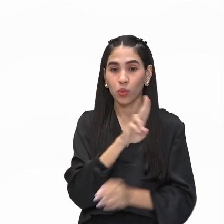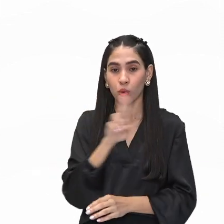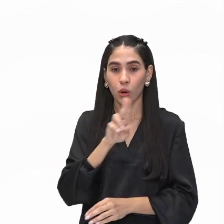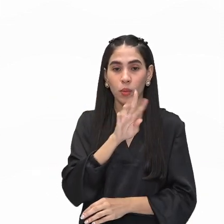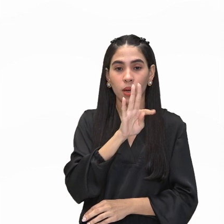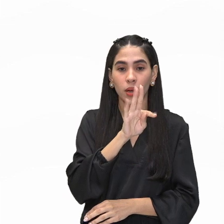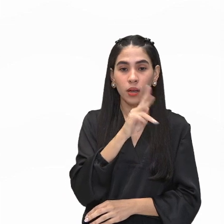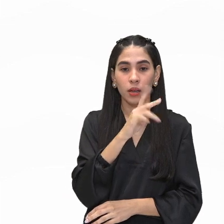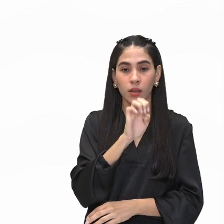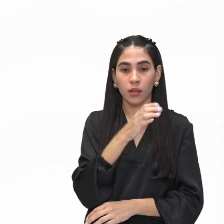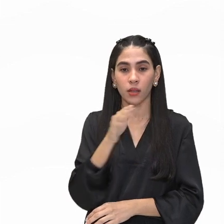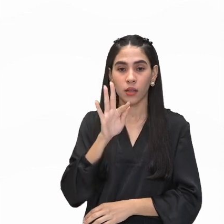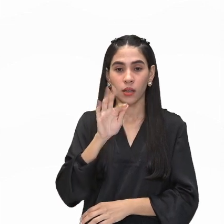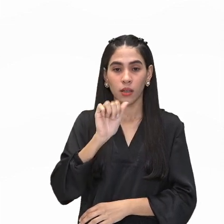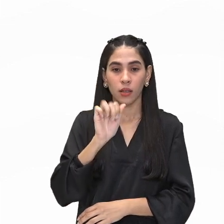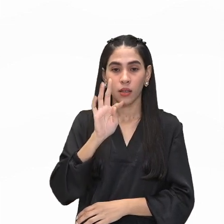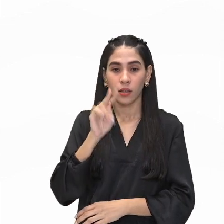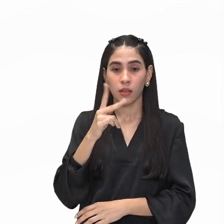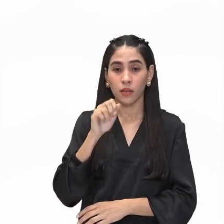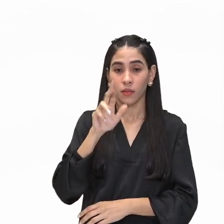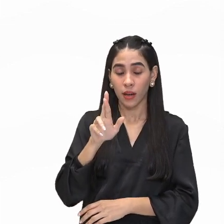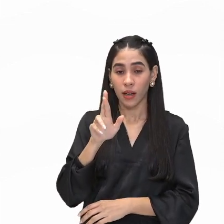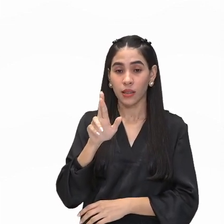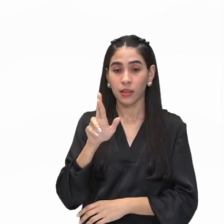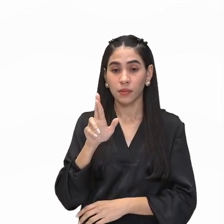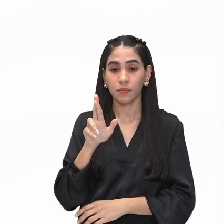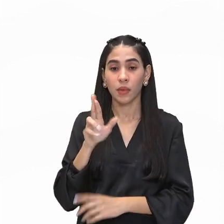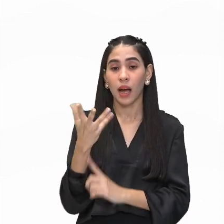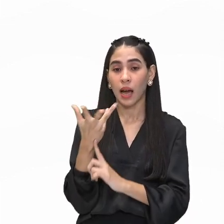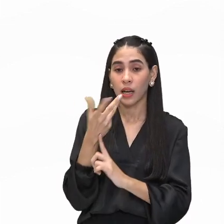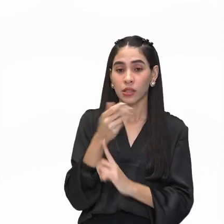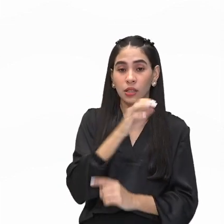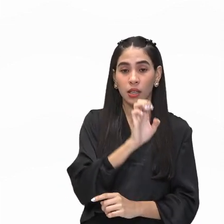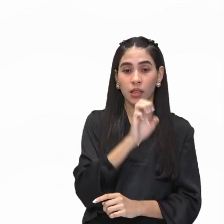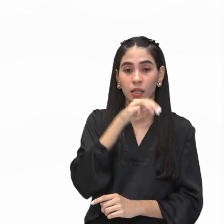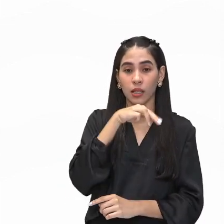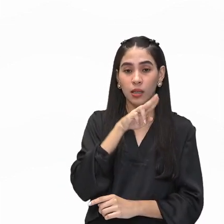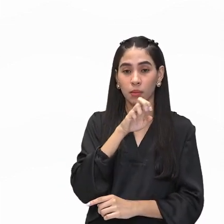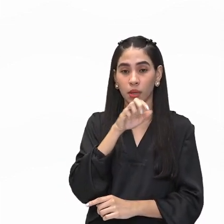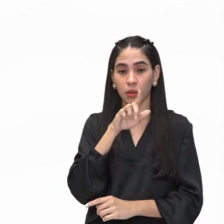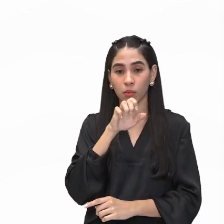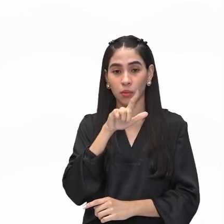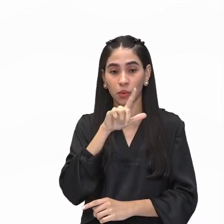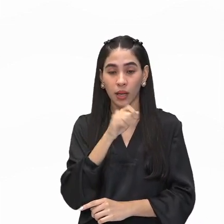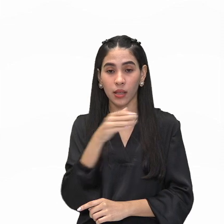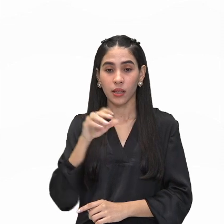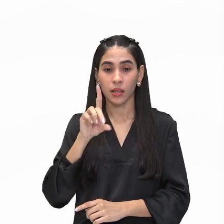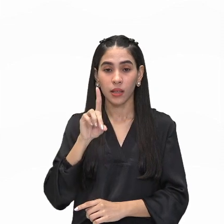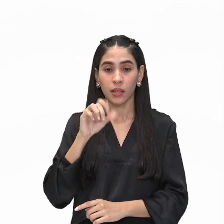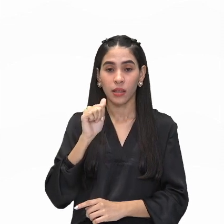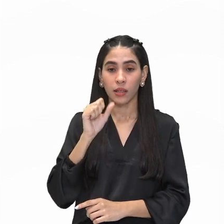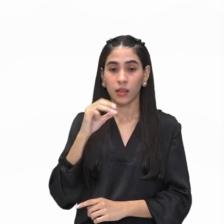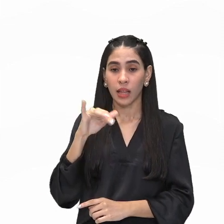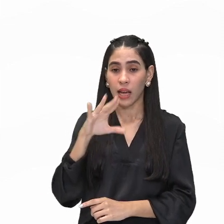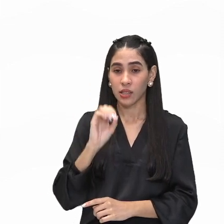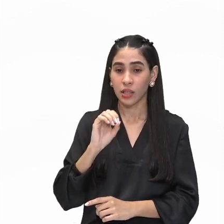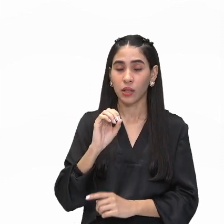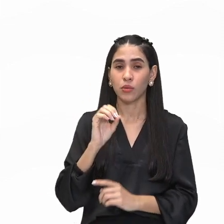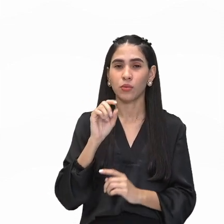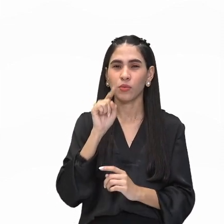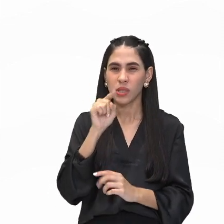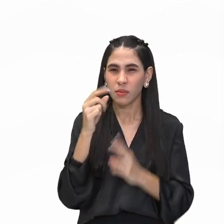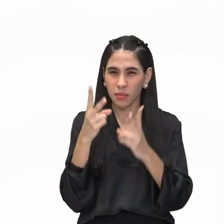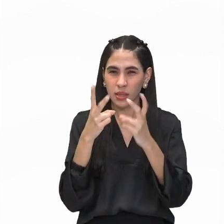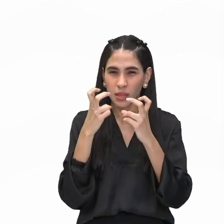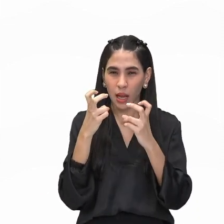E o pintor Emanuele Dascanio. E ele pinta como se fosse uma fotografia. Se você prestar